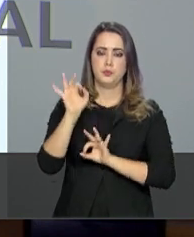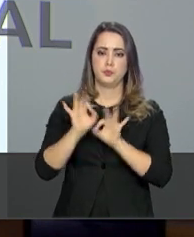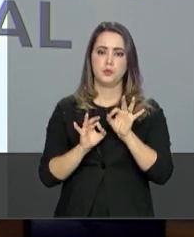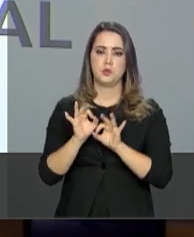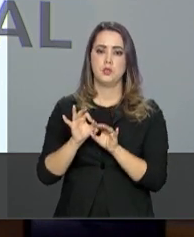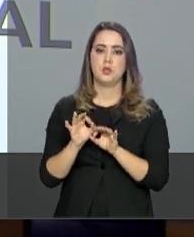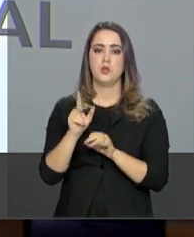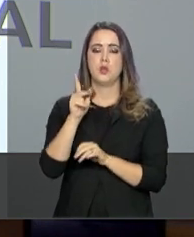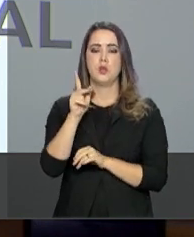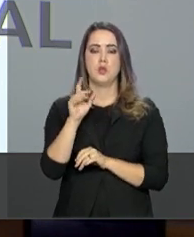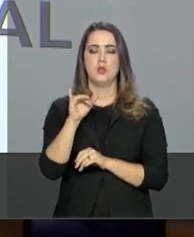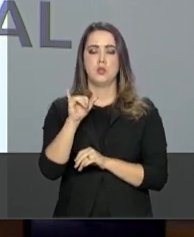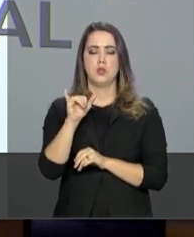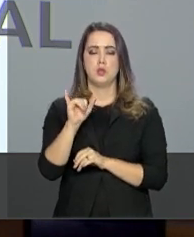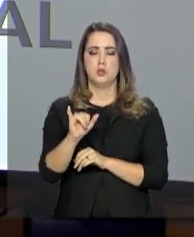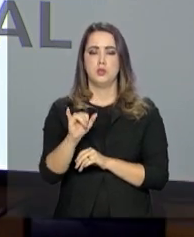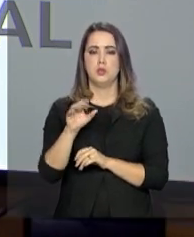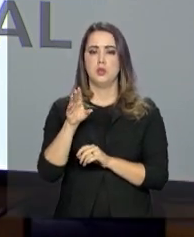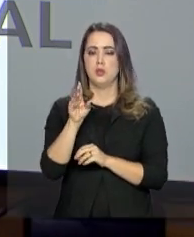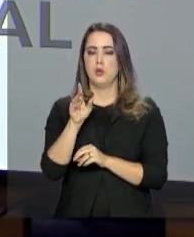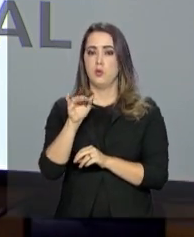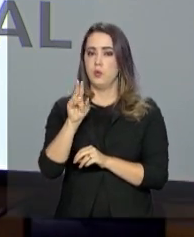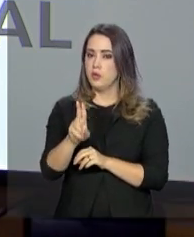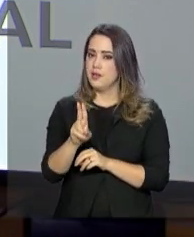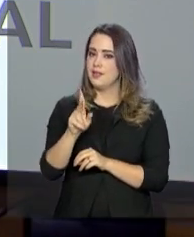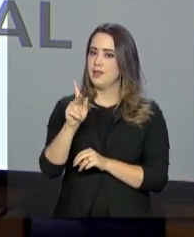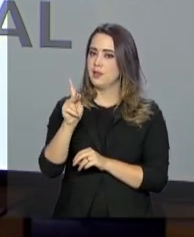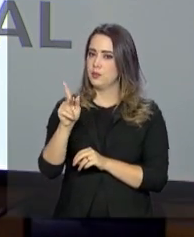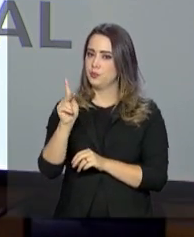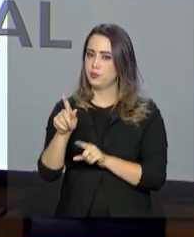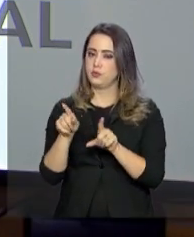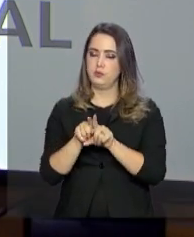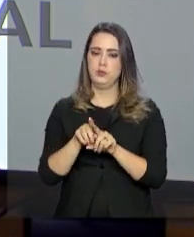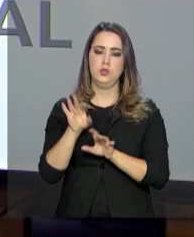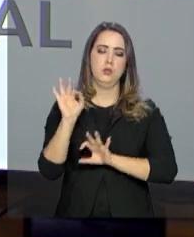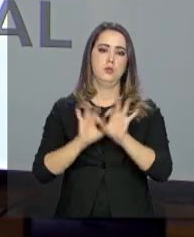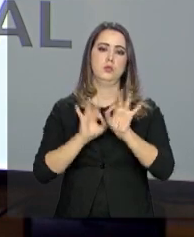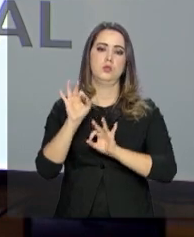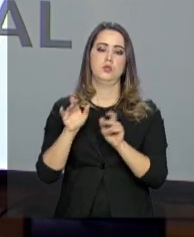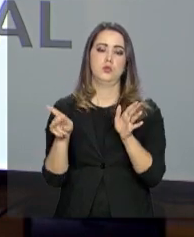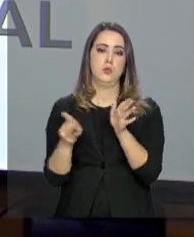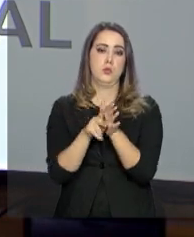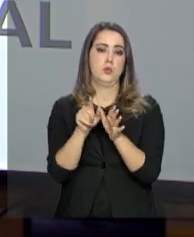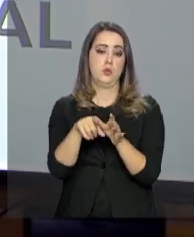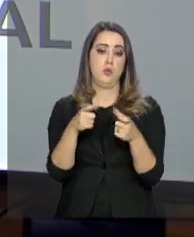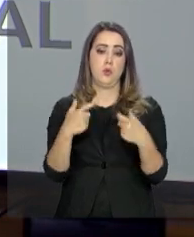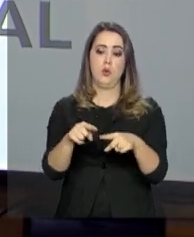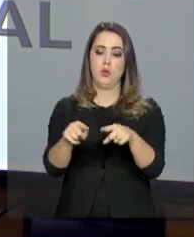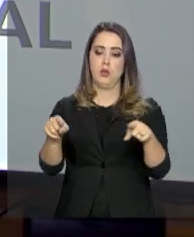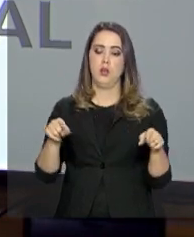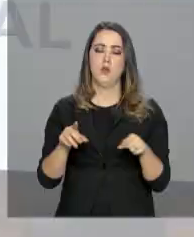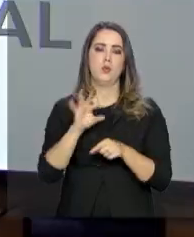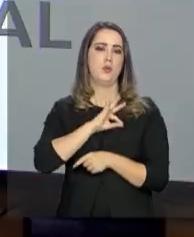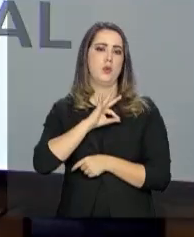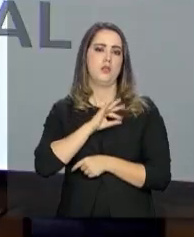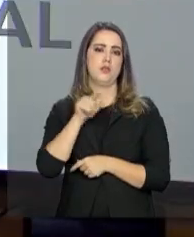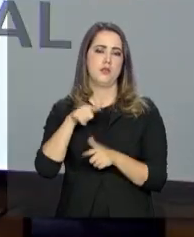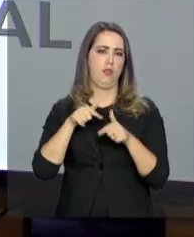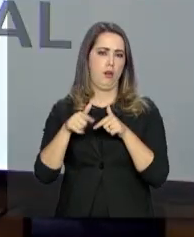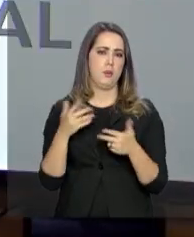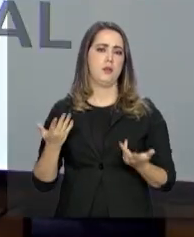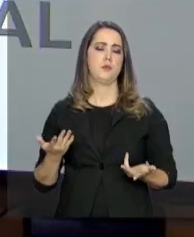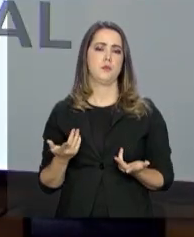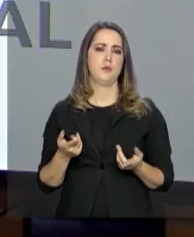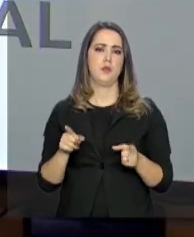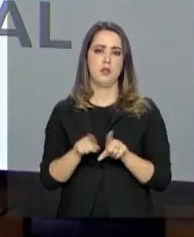Pacificadora, como a reestruturação e fortalecimento do próprio Batalhão de Polícia Militar da área, que é o 14º Batalhão de Polícia Militar. Também